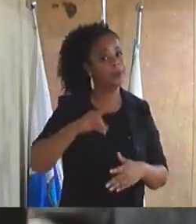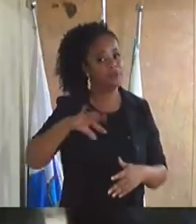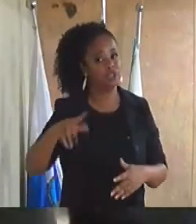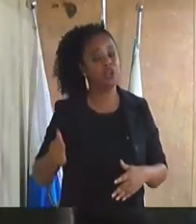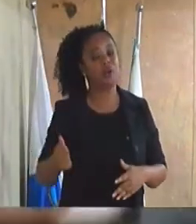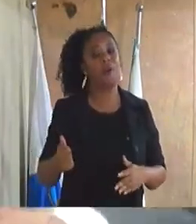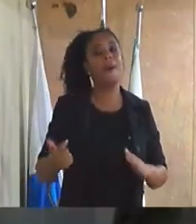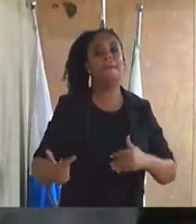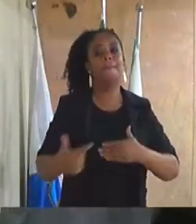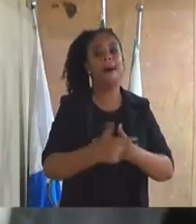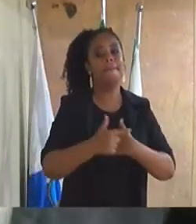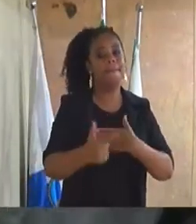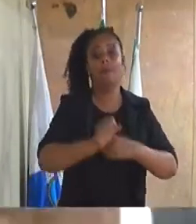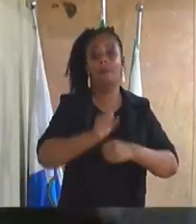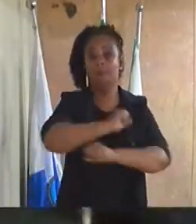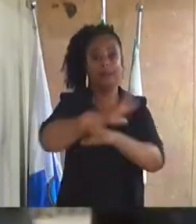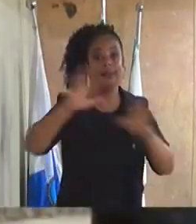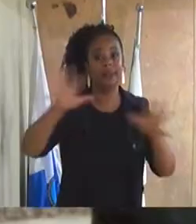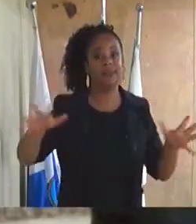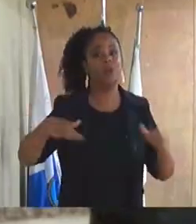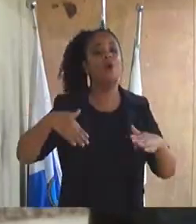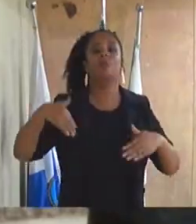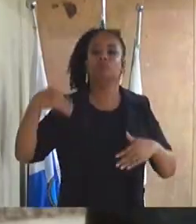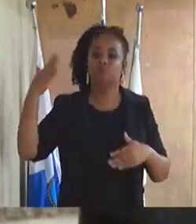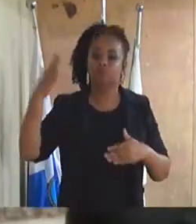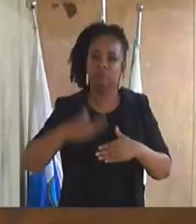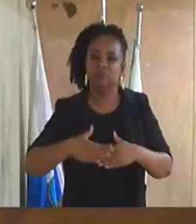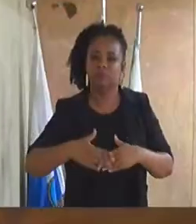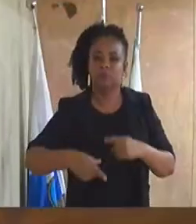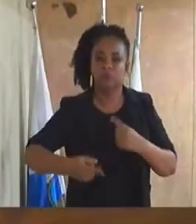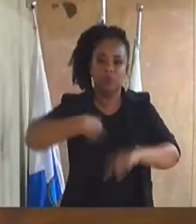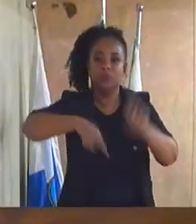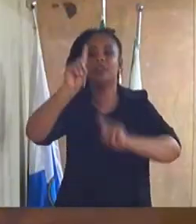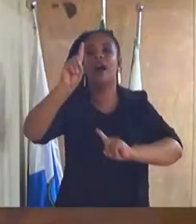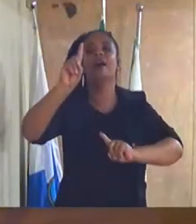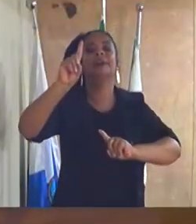papel parabéns e sucesso Serginho obrigado vereador mas também faço gol